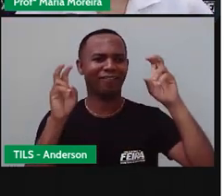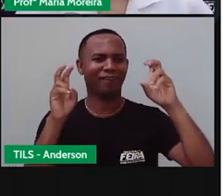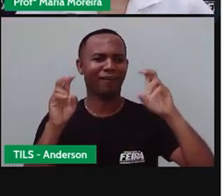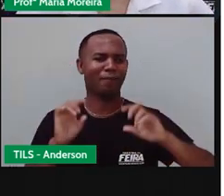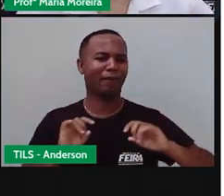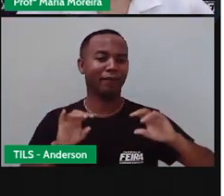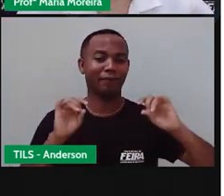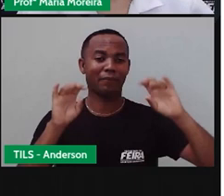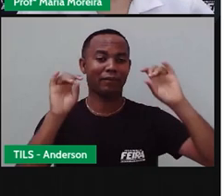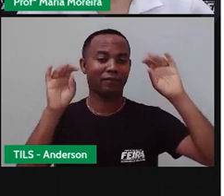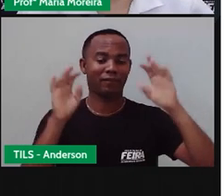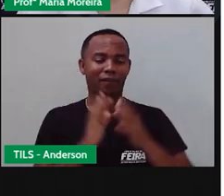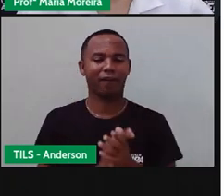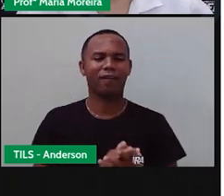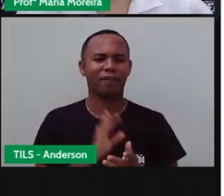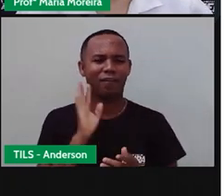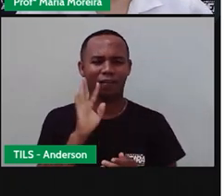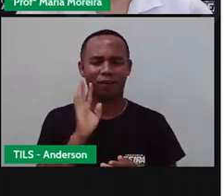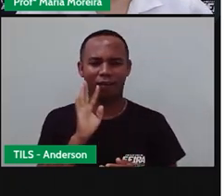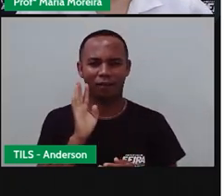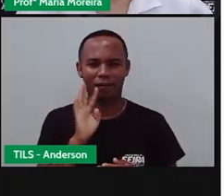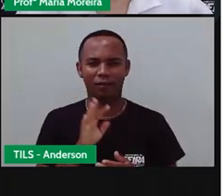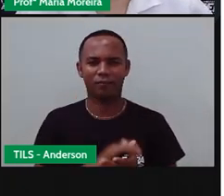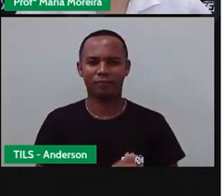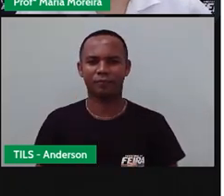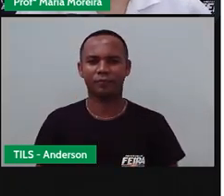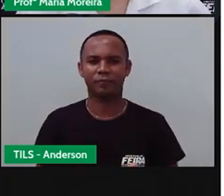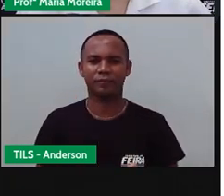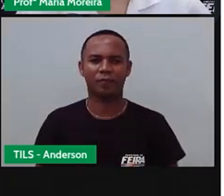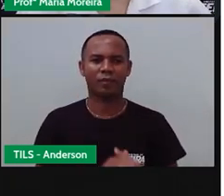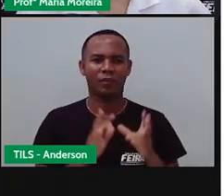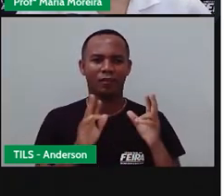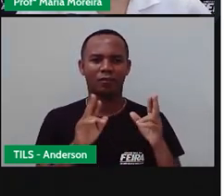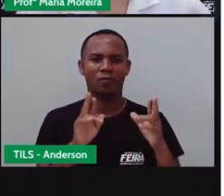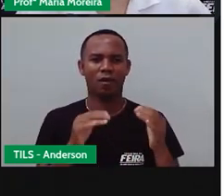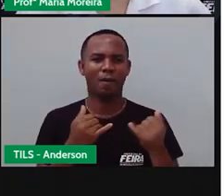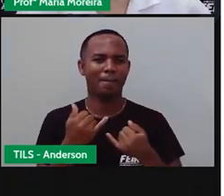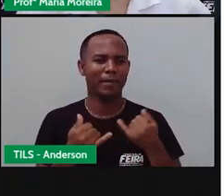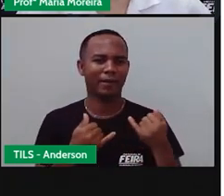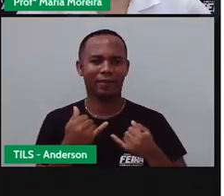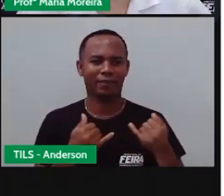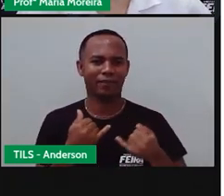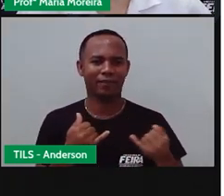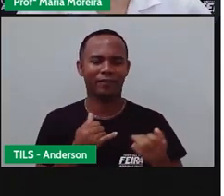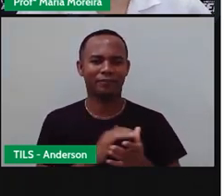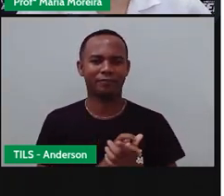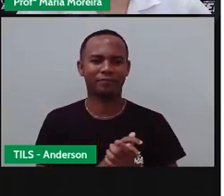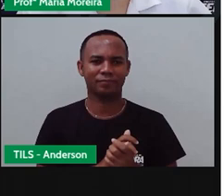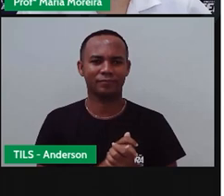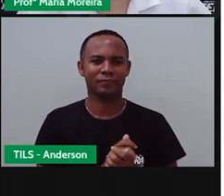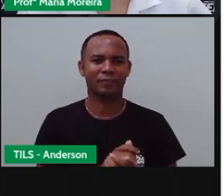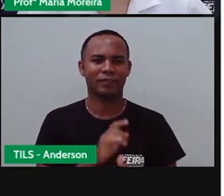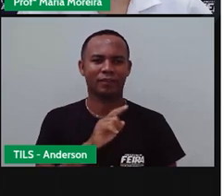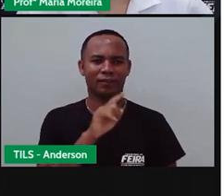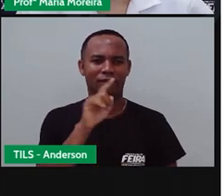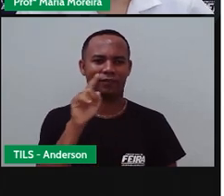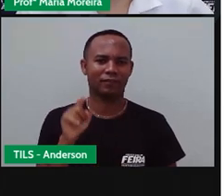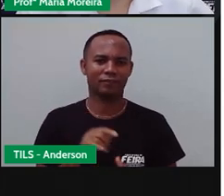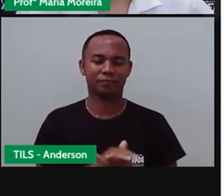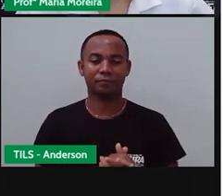o tempo. Tempo! É quase igual aqueles joguinhos. Tempo! Tic-tac, tic-tac.